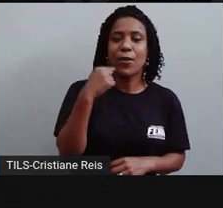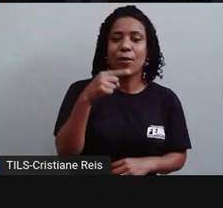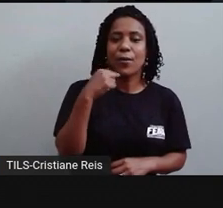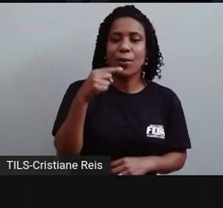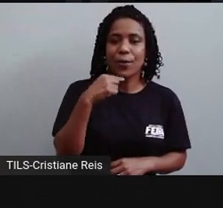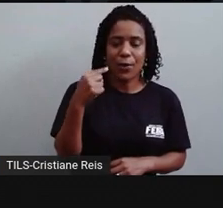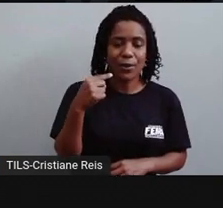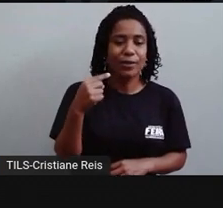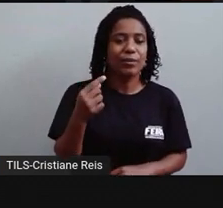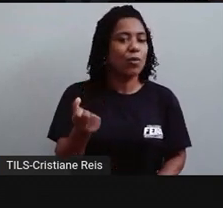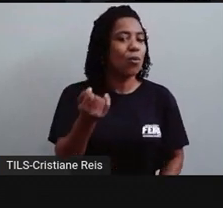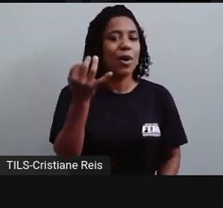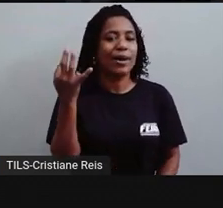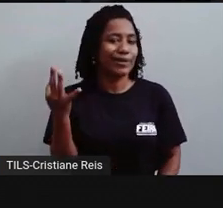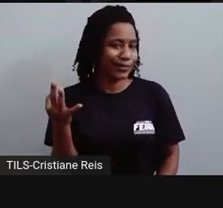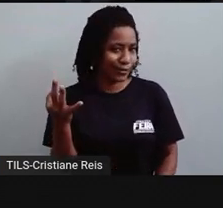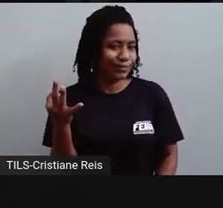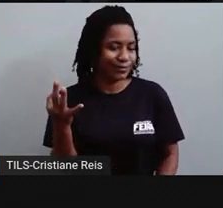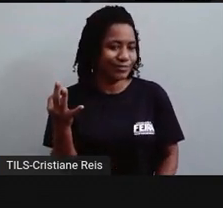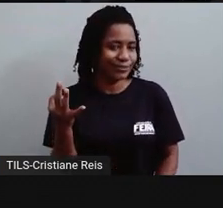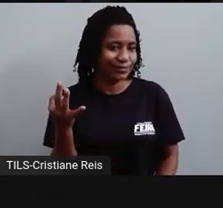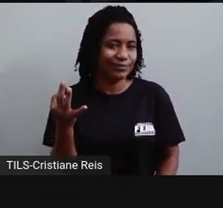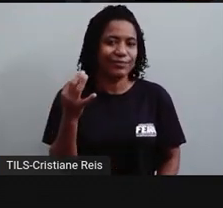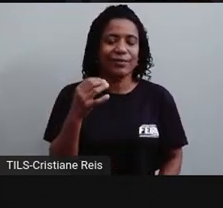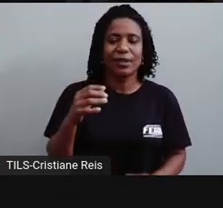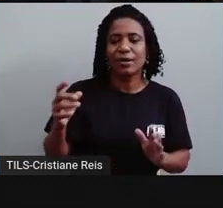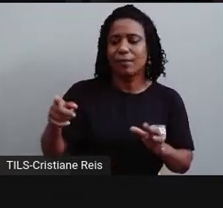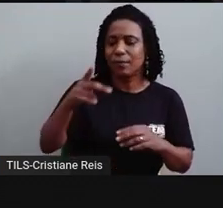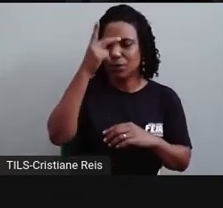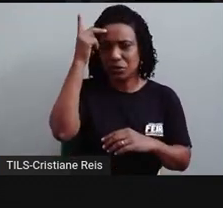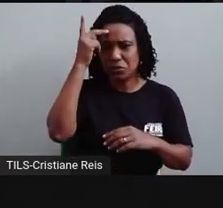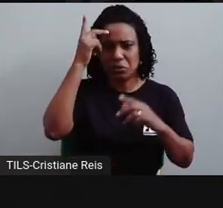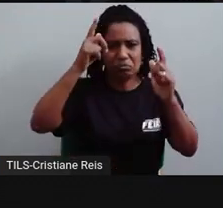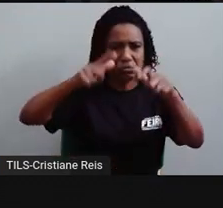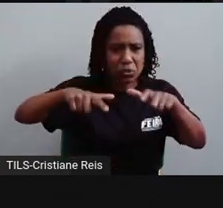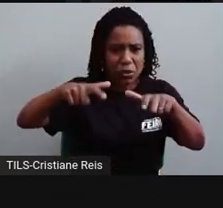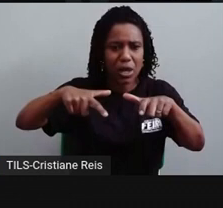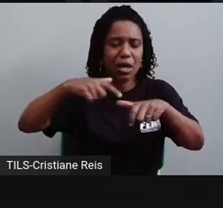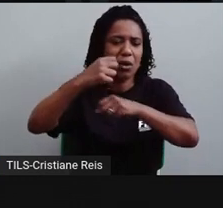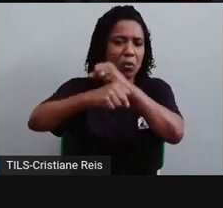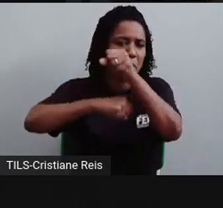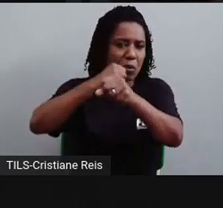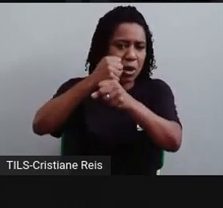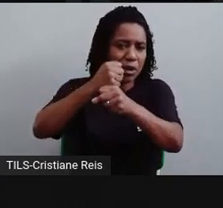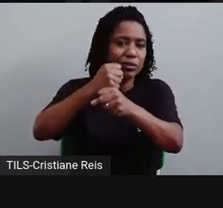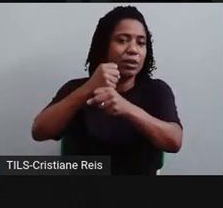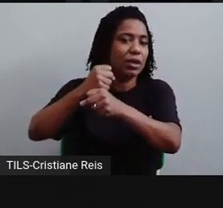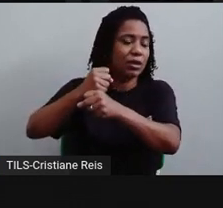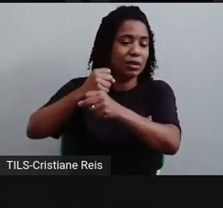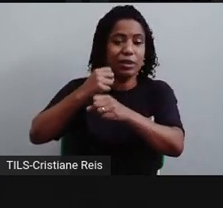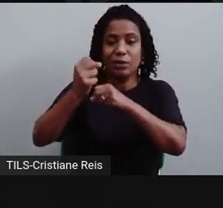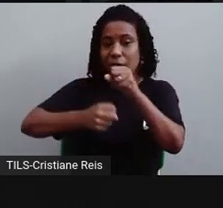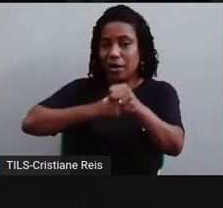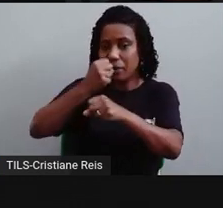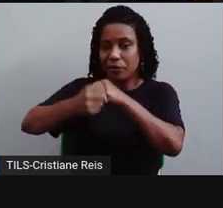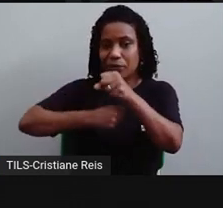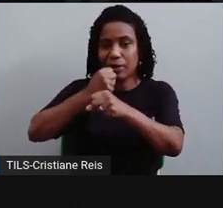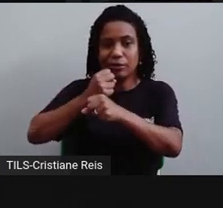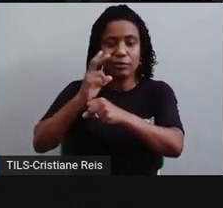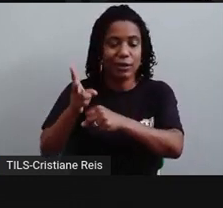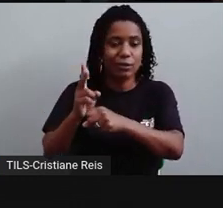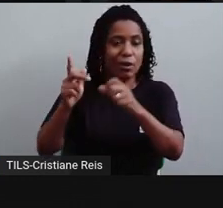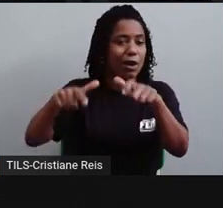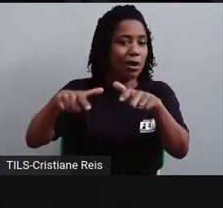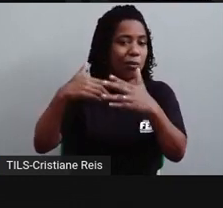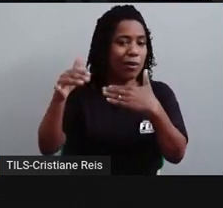eu pego o número de óbitos daquele determinado lugar, naquele determinado ano, não são todos os anos e não é qualquer